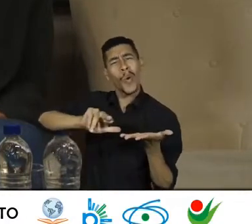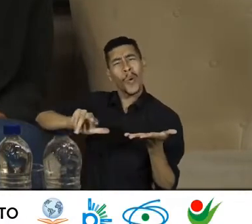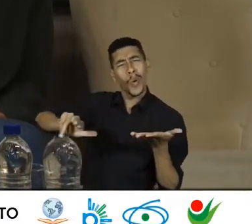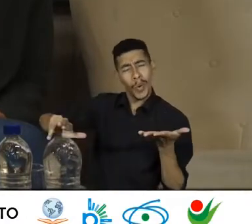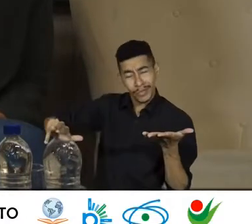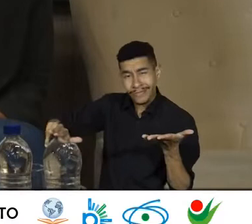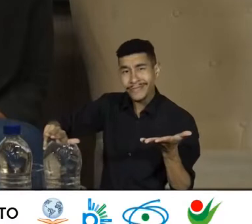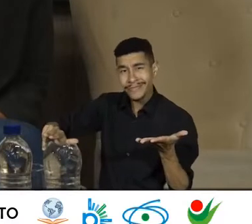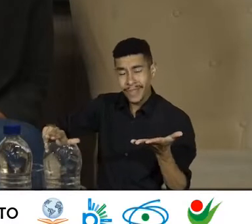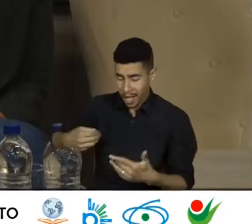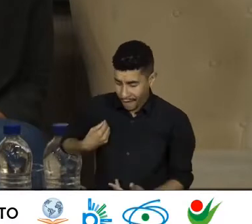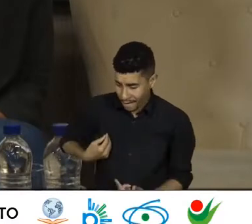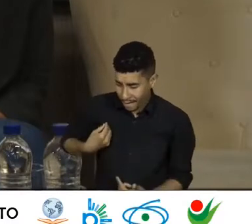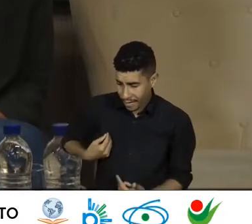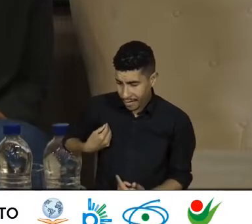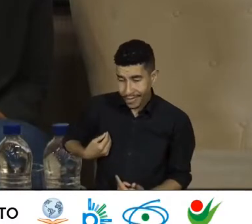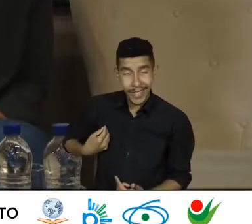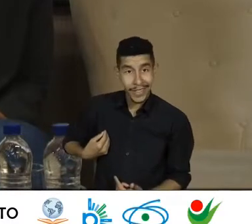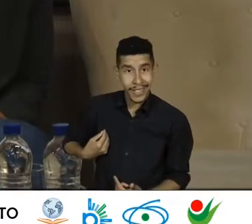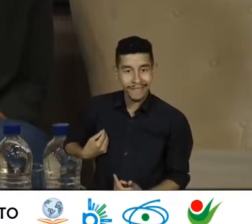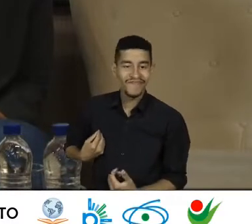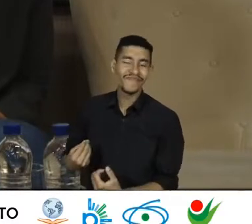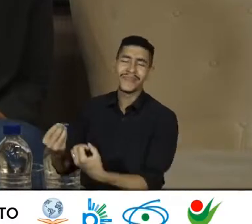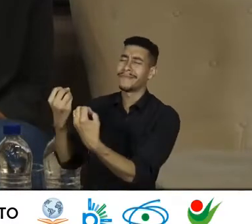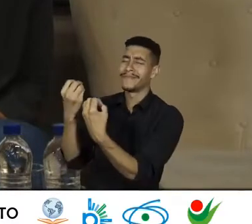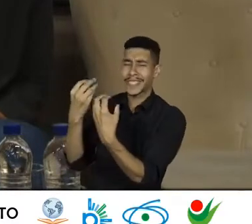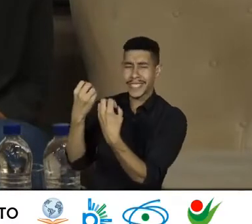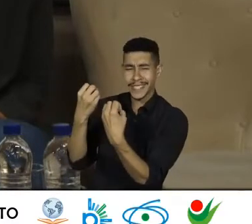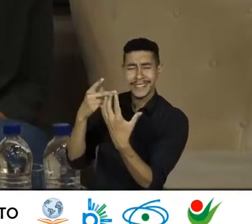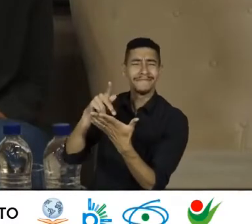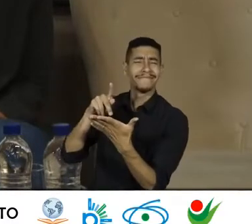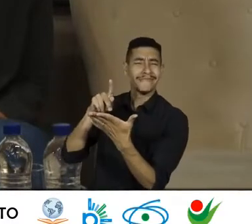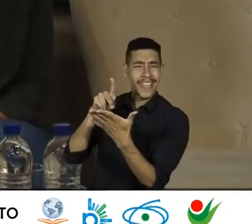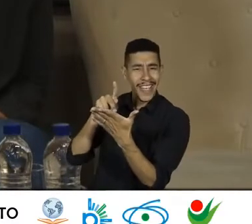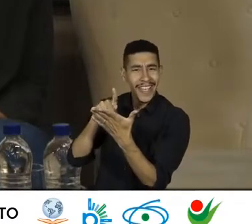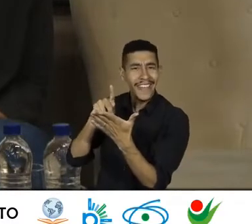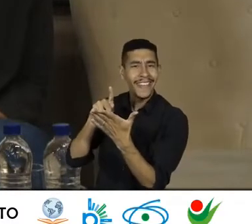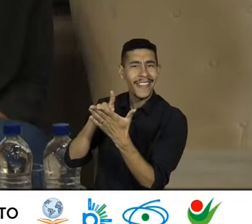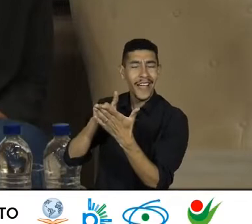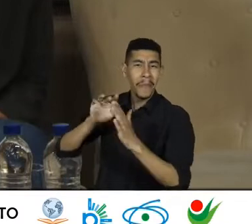Aqui na rua doutor, tem